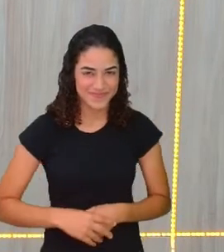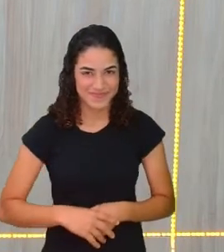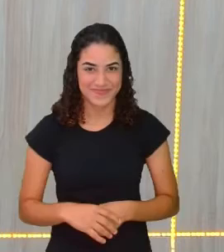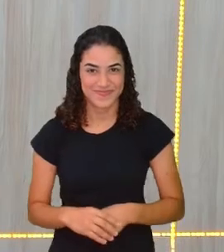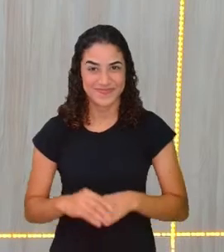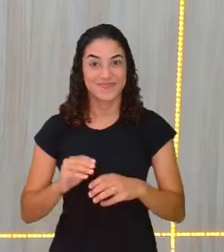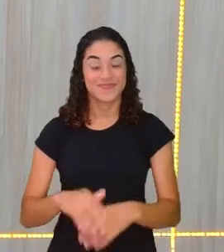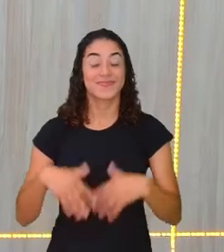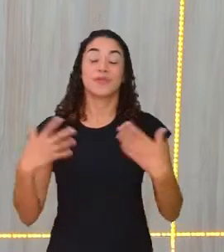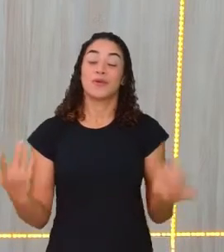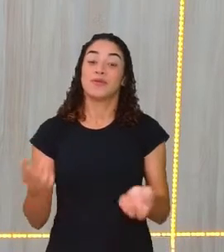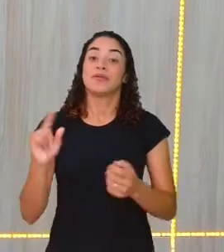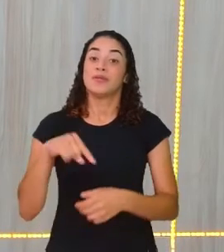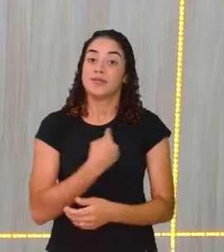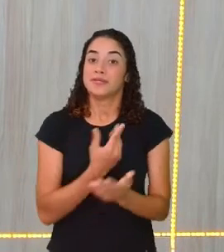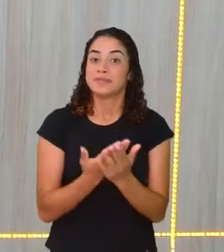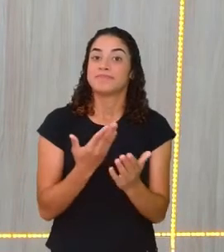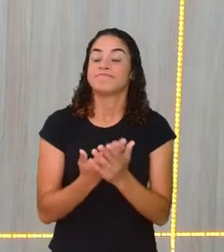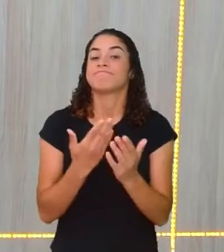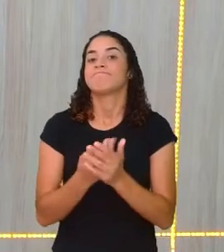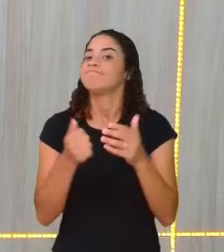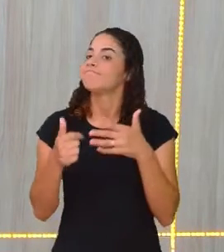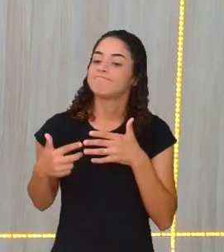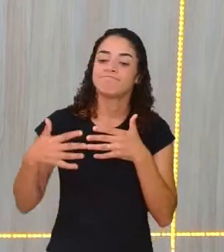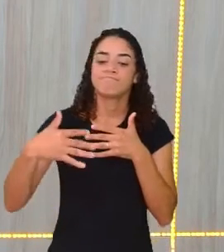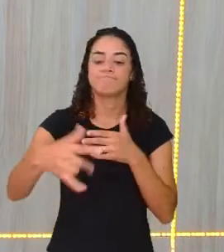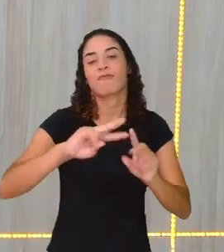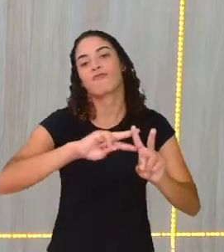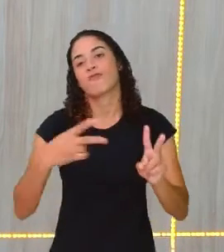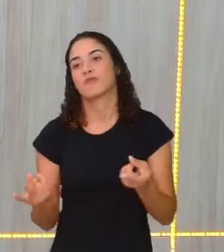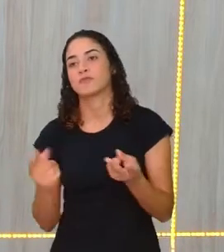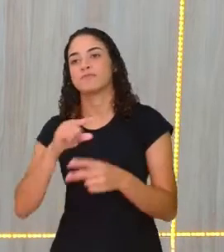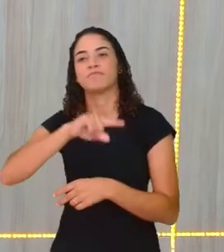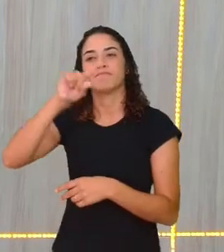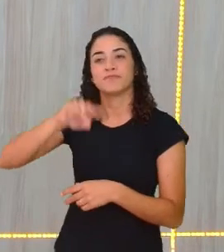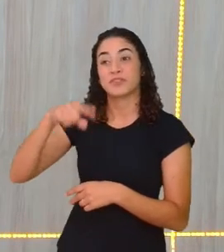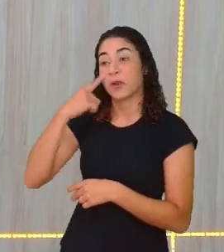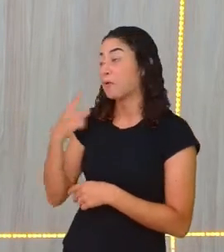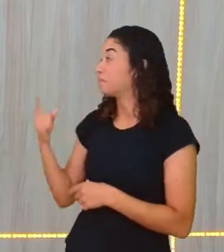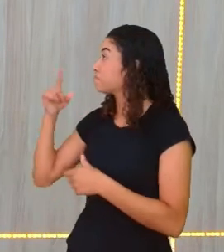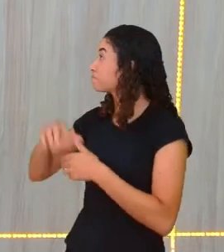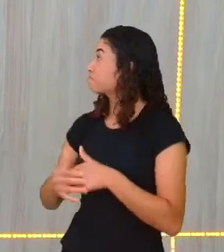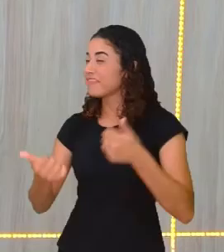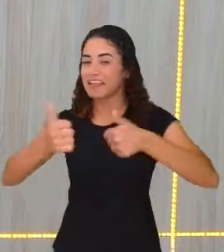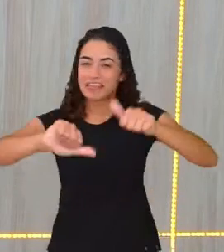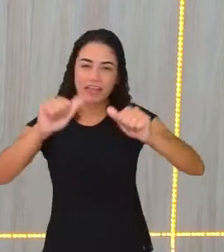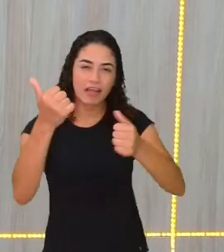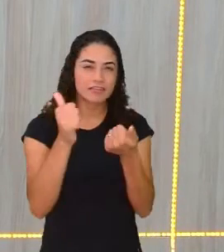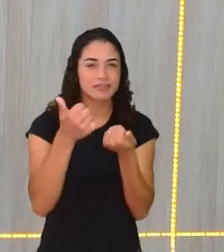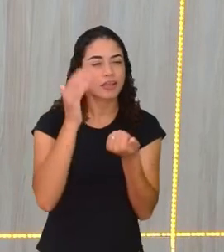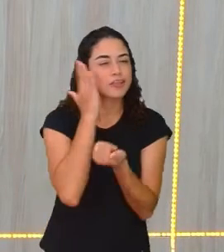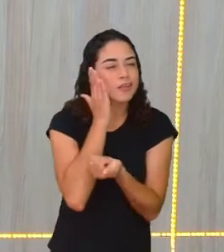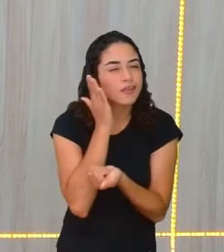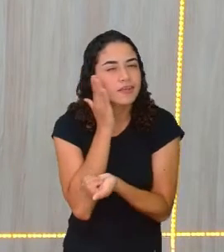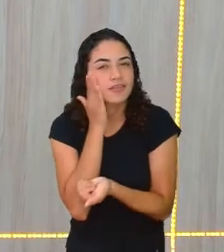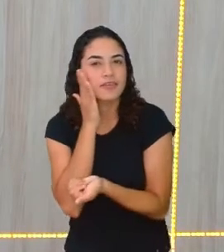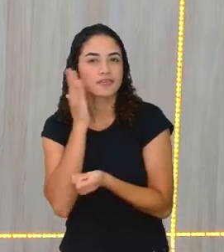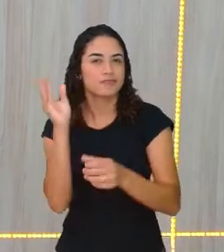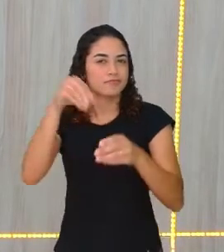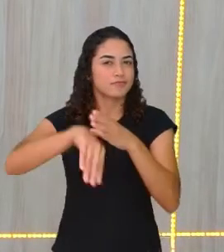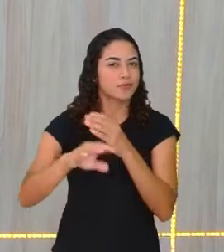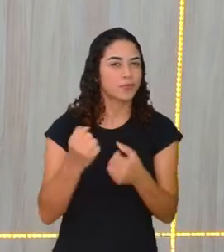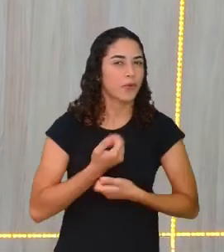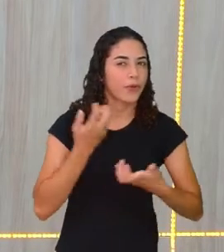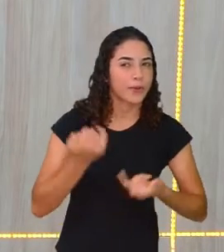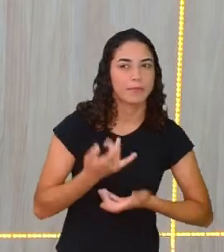aula continua assim, não é? Fluindo com recursos gráficos, análise interpretativa, não é? Poemas